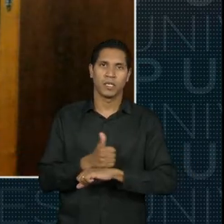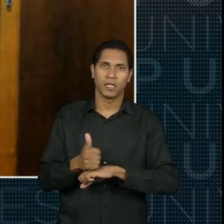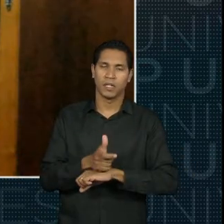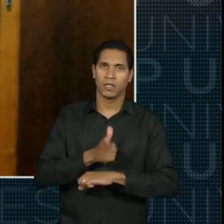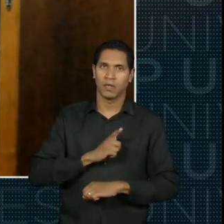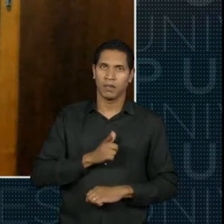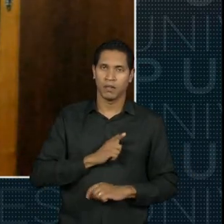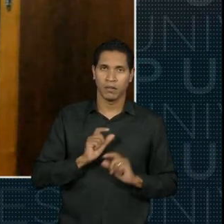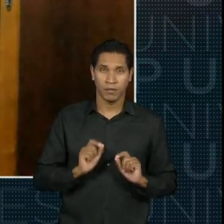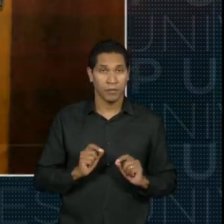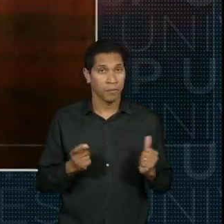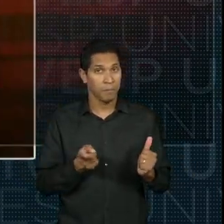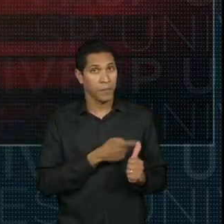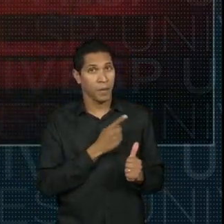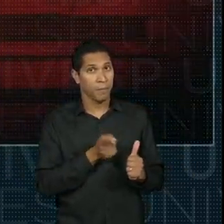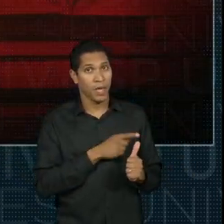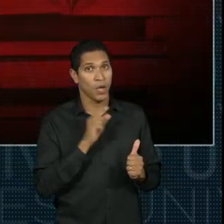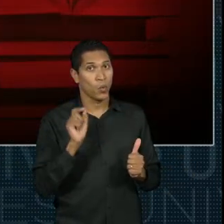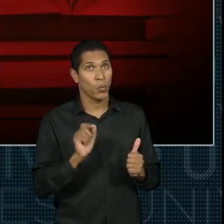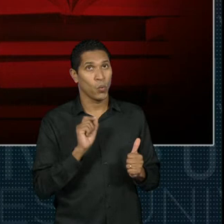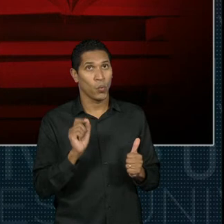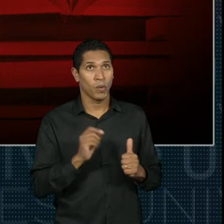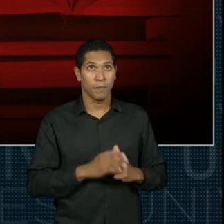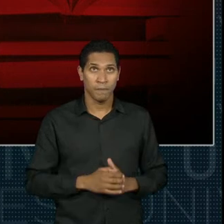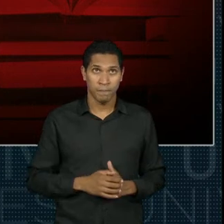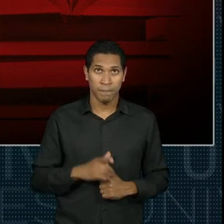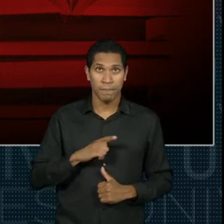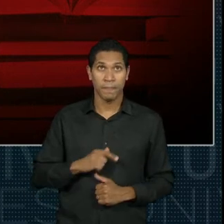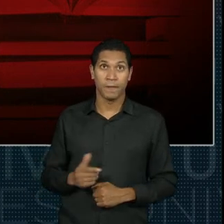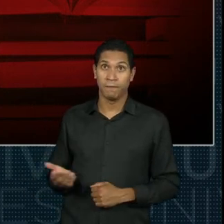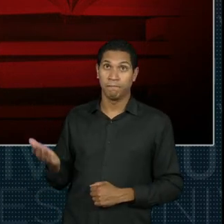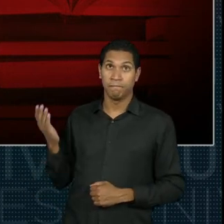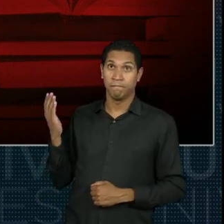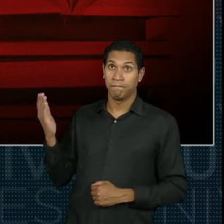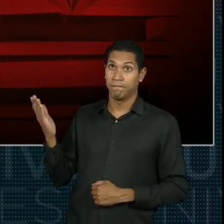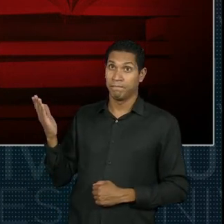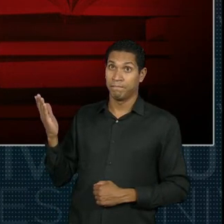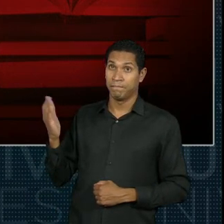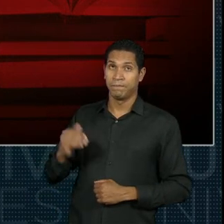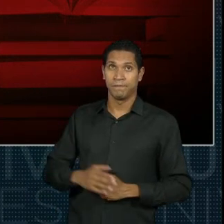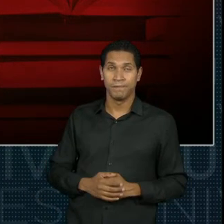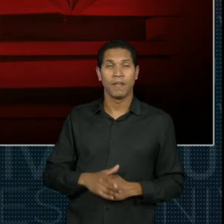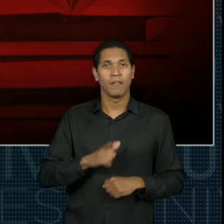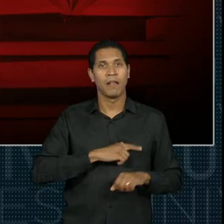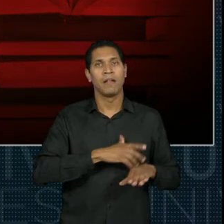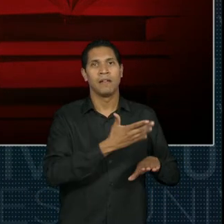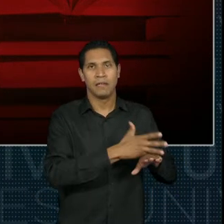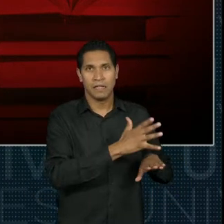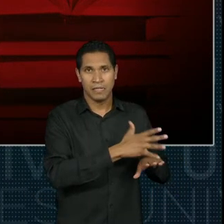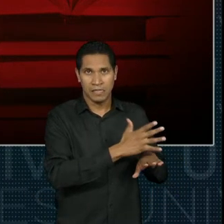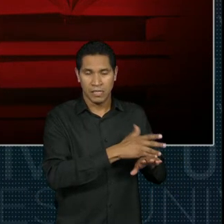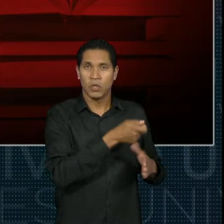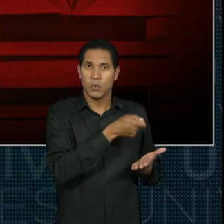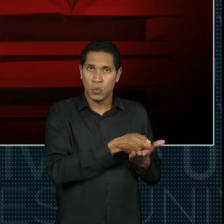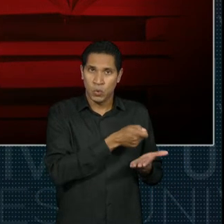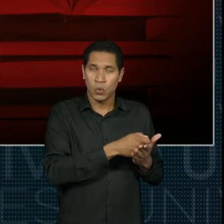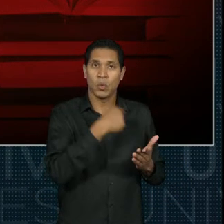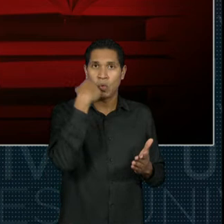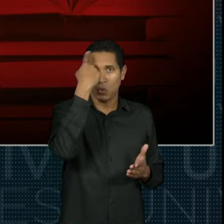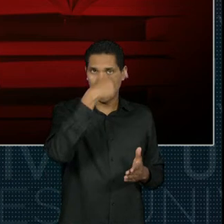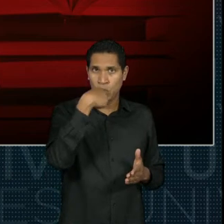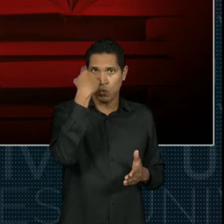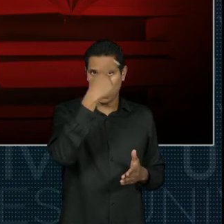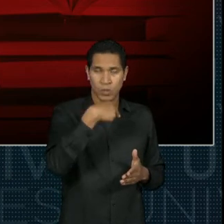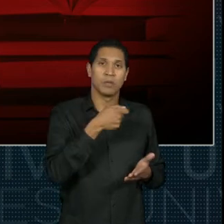A primeira é que, apesar de, assim como o estágio obrigatório, as horas serem